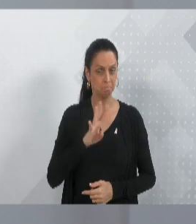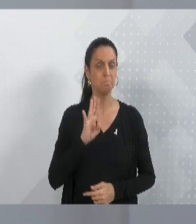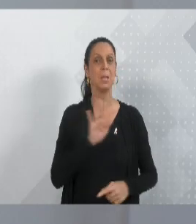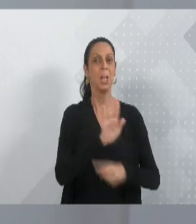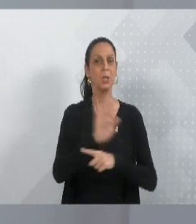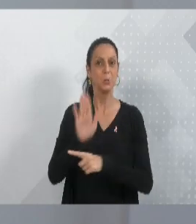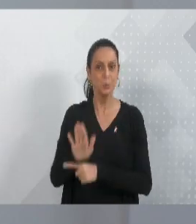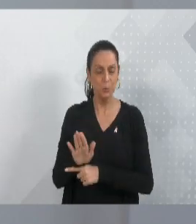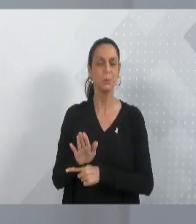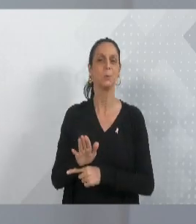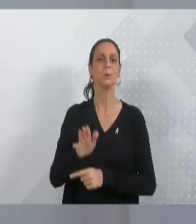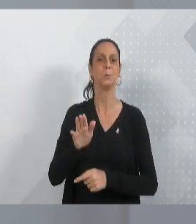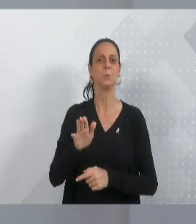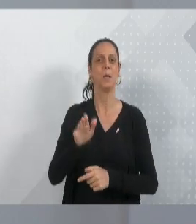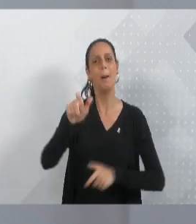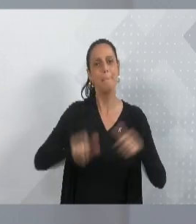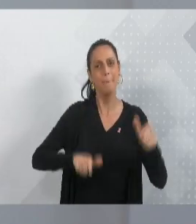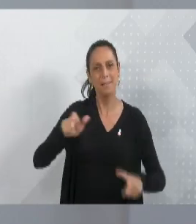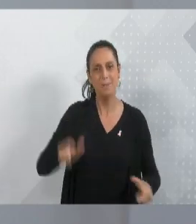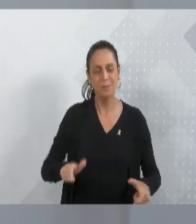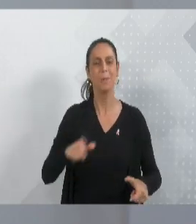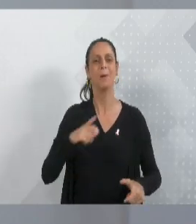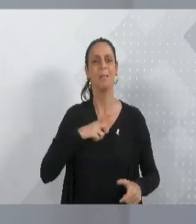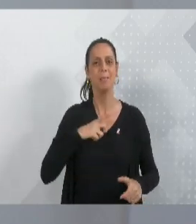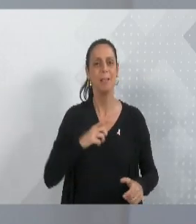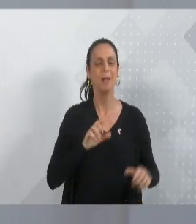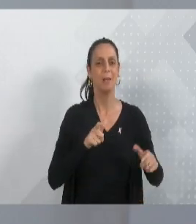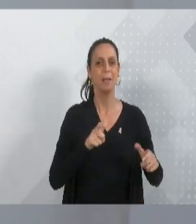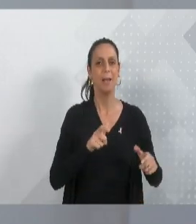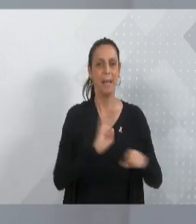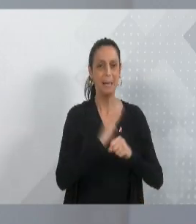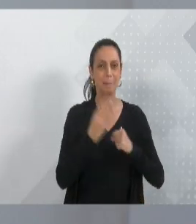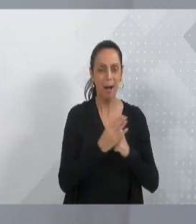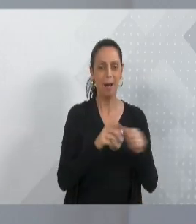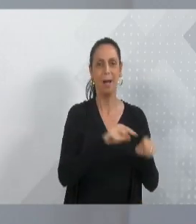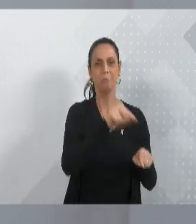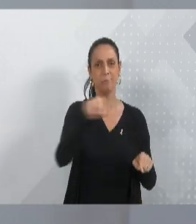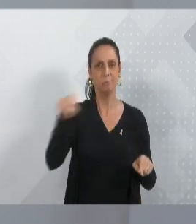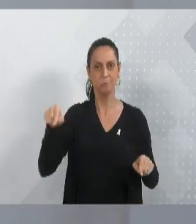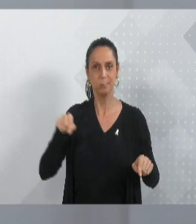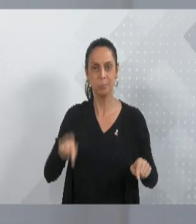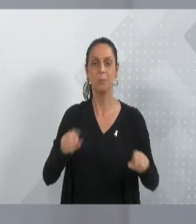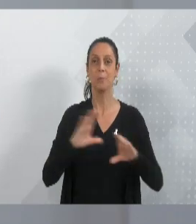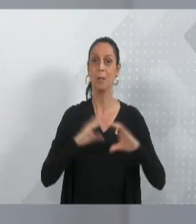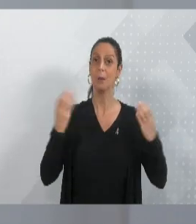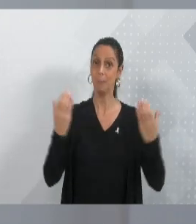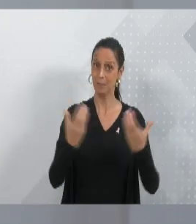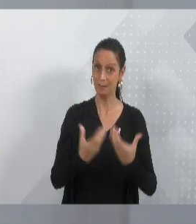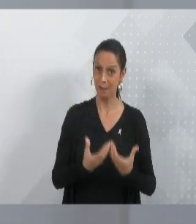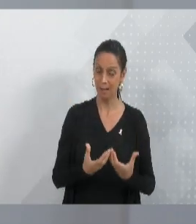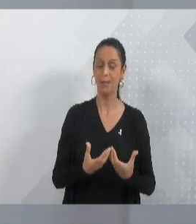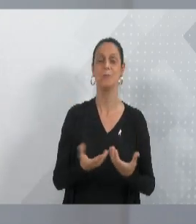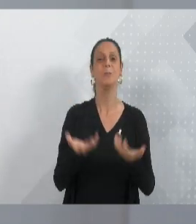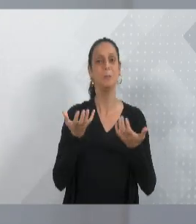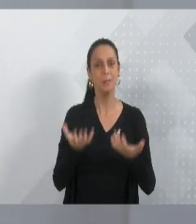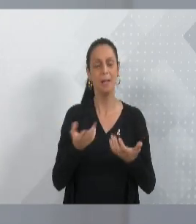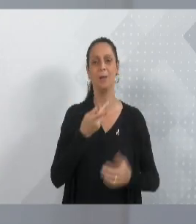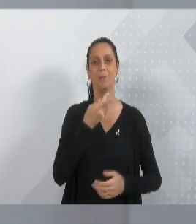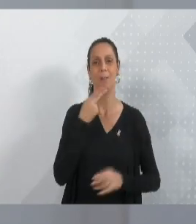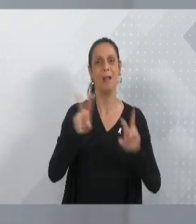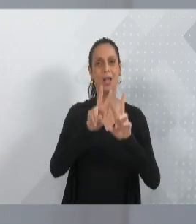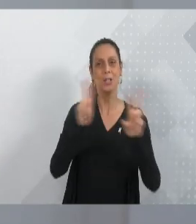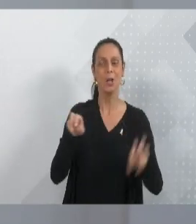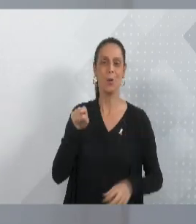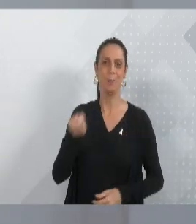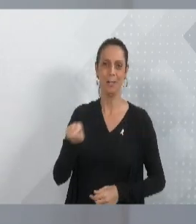Emílio Talma, na Rua Nápoles, todo o carinho que está tendo também com aquela comunidade, vereador Maurício, eu faço questão aqui de registrar, porque a